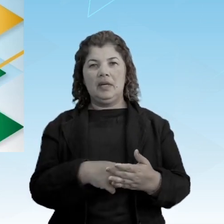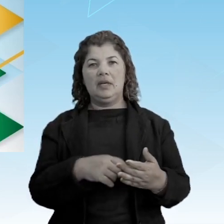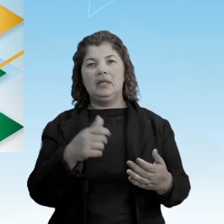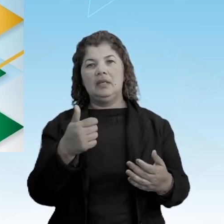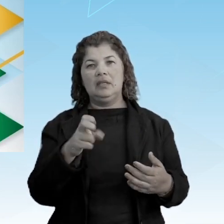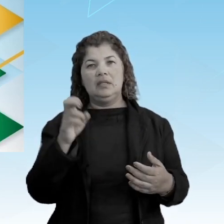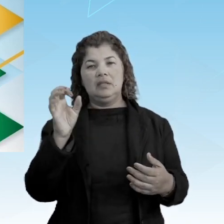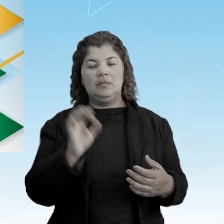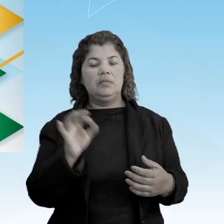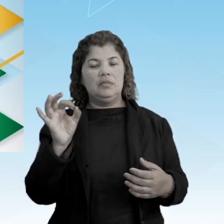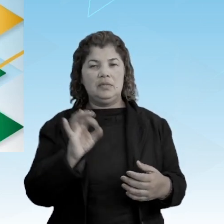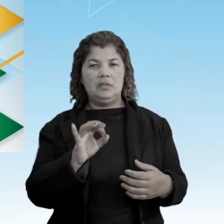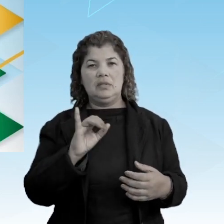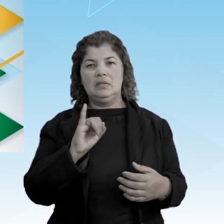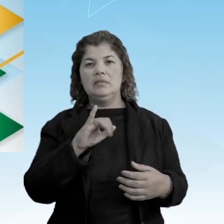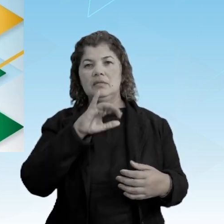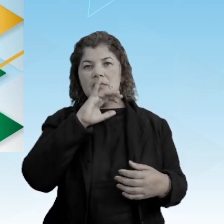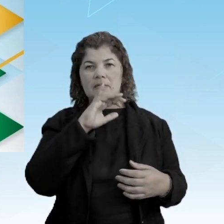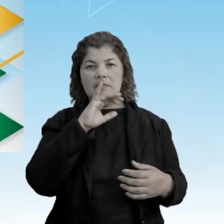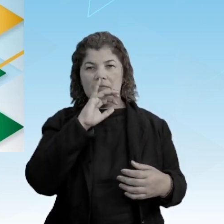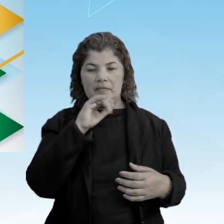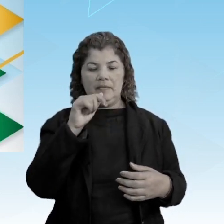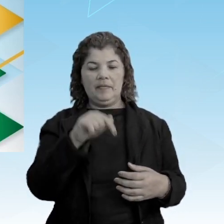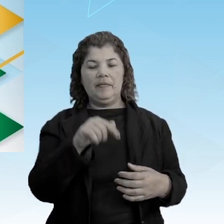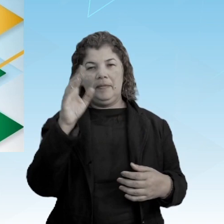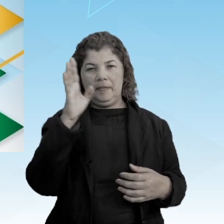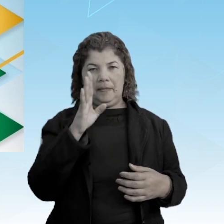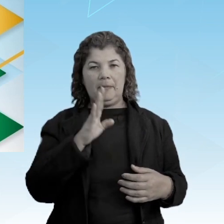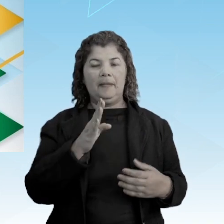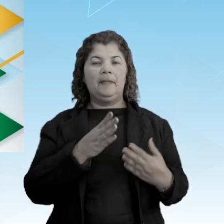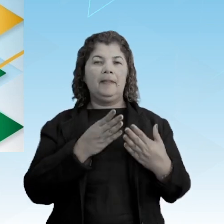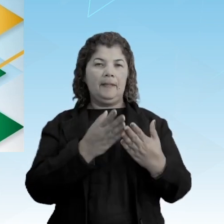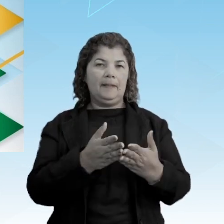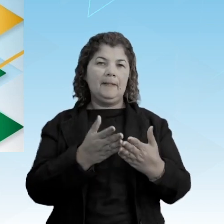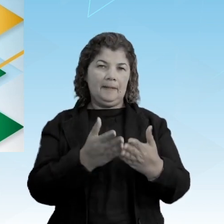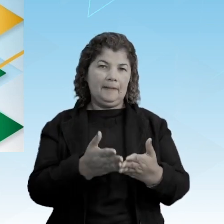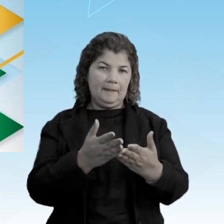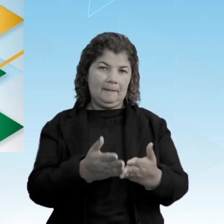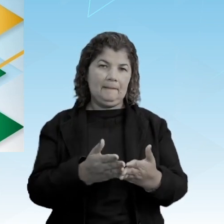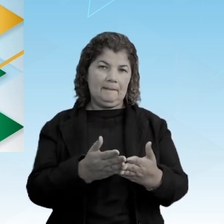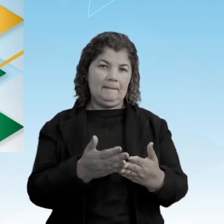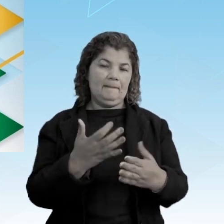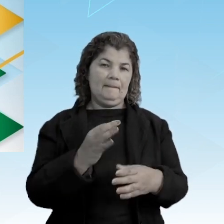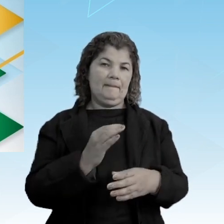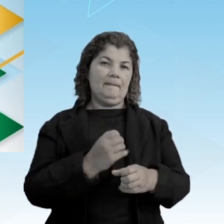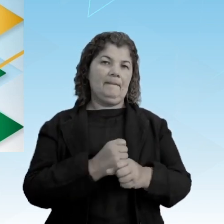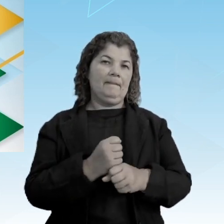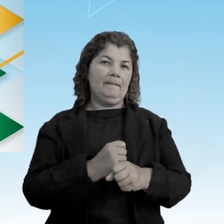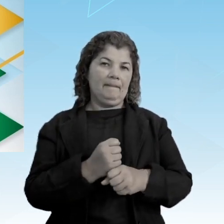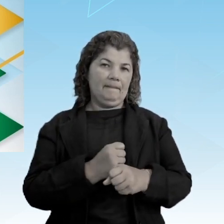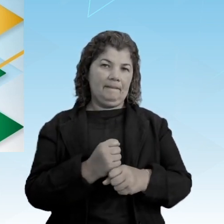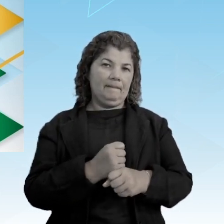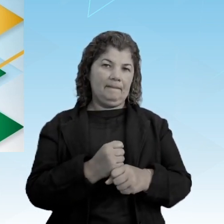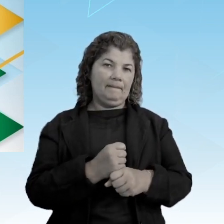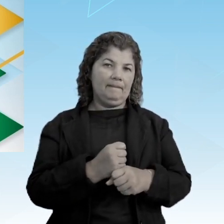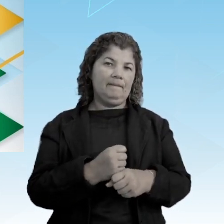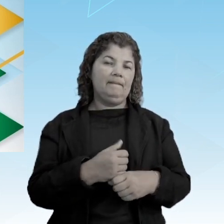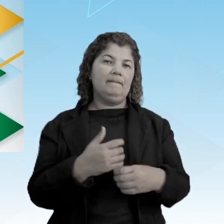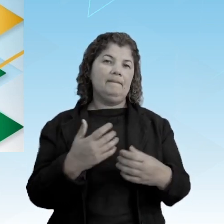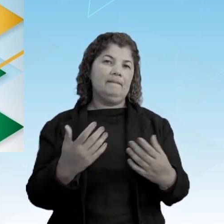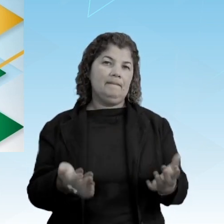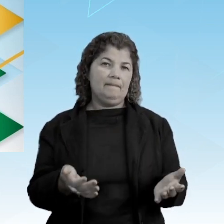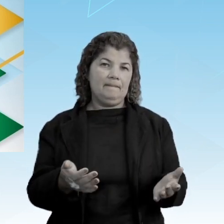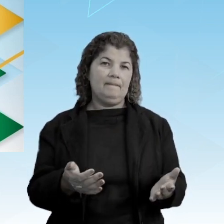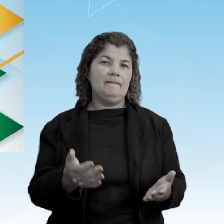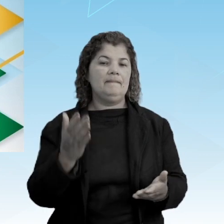% impostos nos portos brasileiros por mais uma década e meia. Extinção